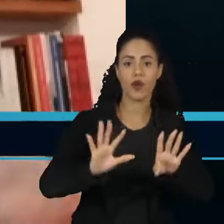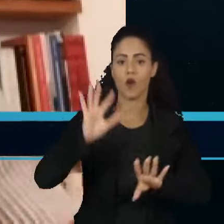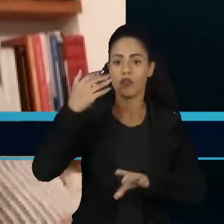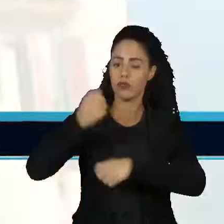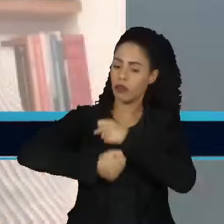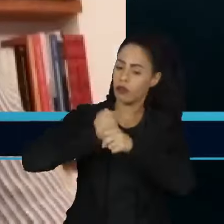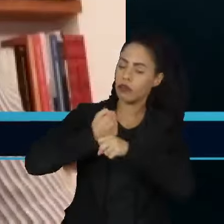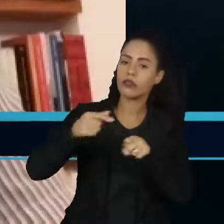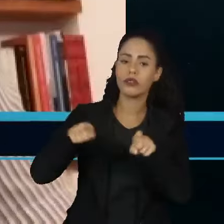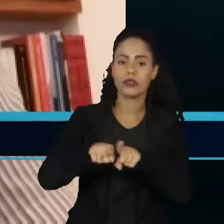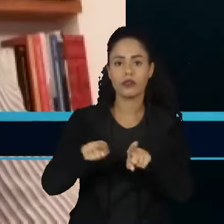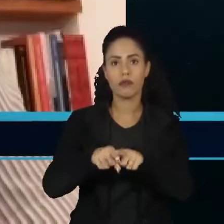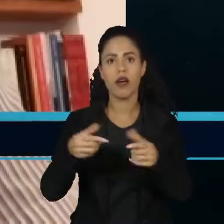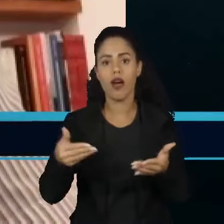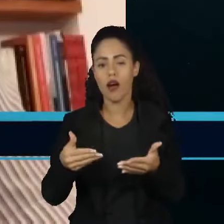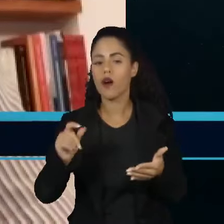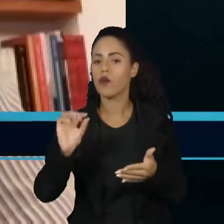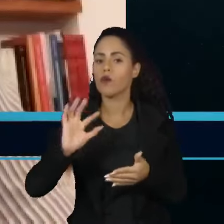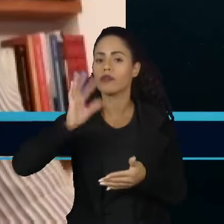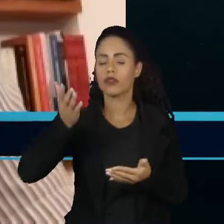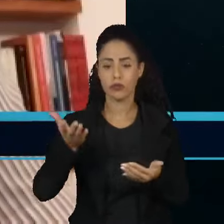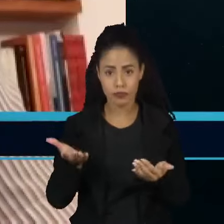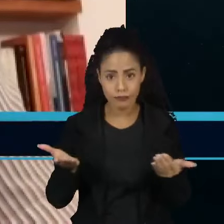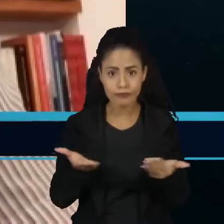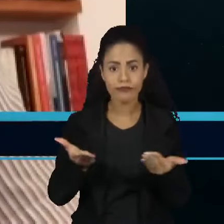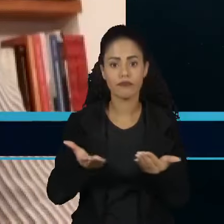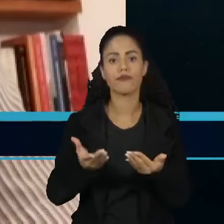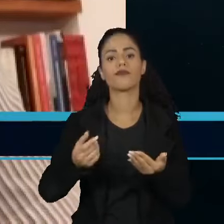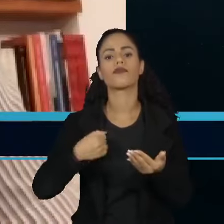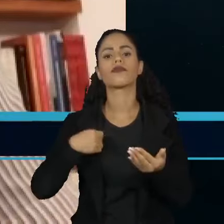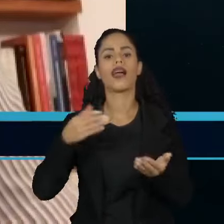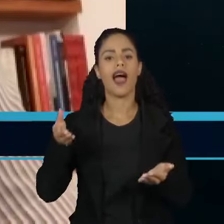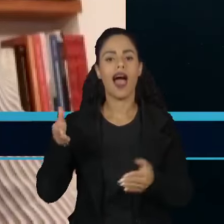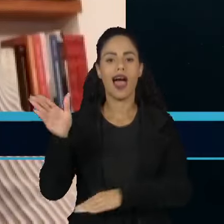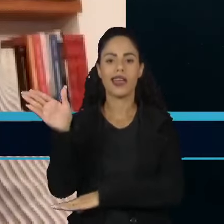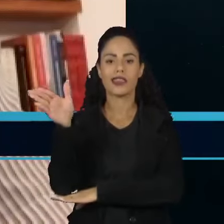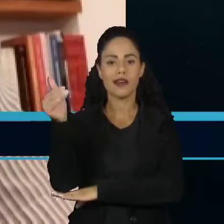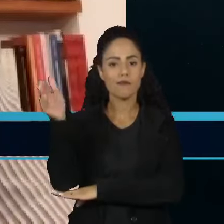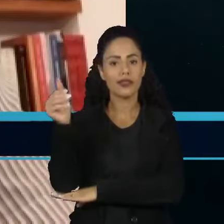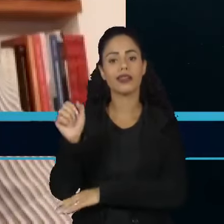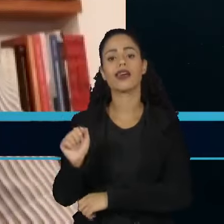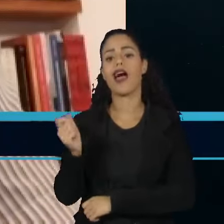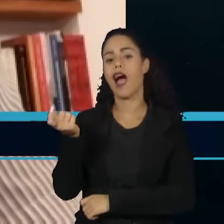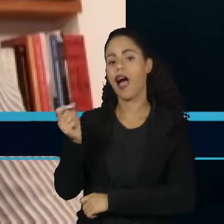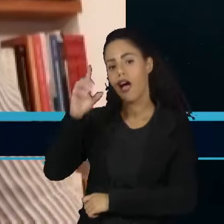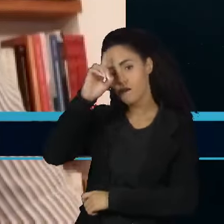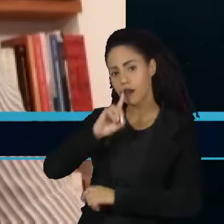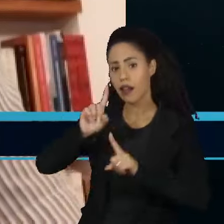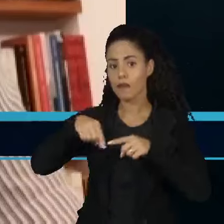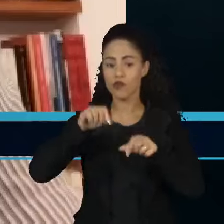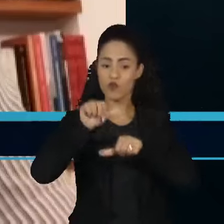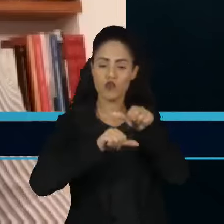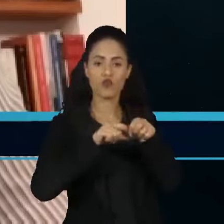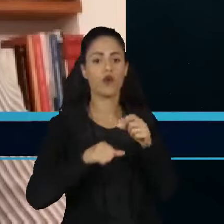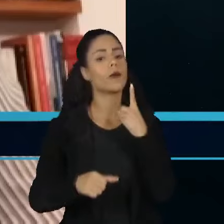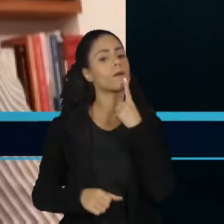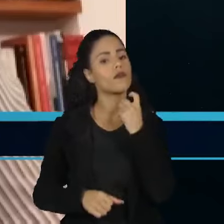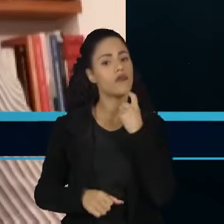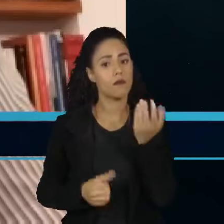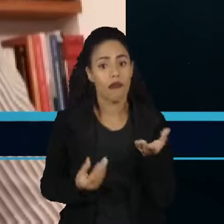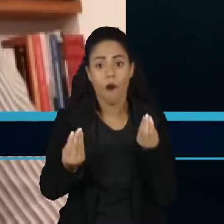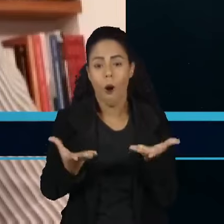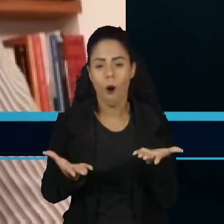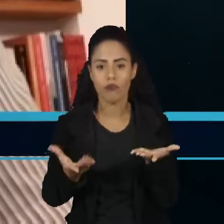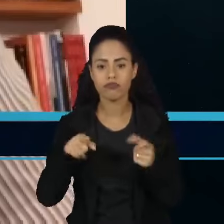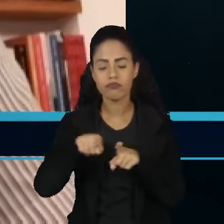últimos anos. Nós passamos da luz amarela, nós já estamos na luz vermelha, é importante buscar soluções rapidamente,